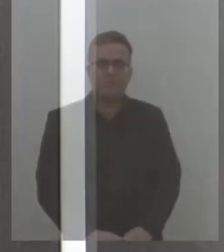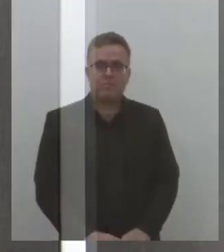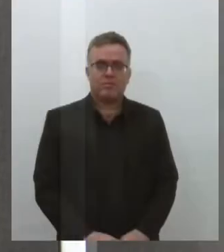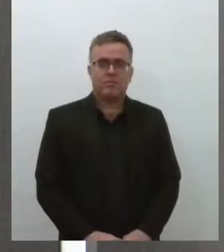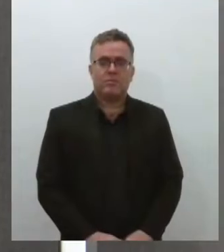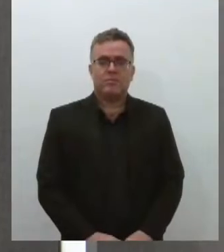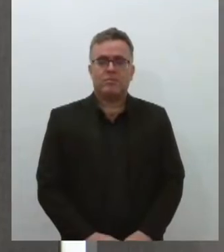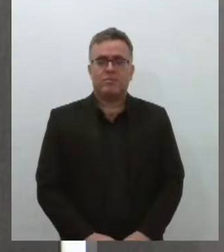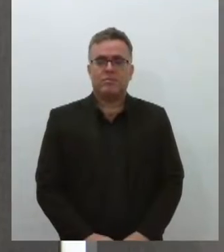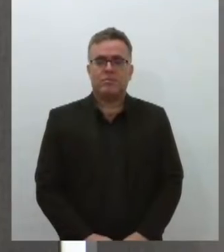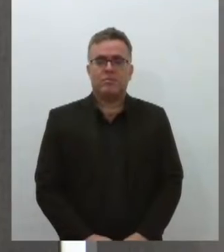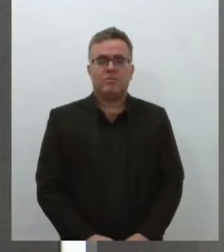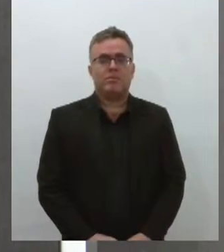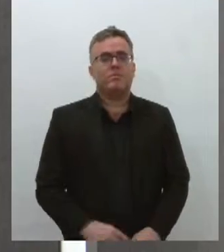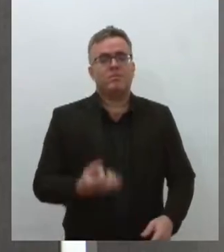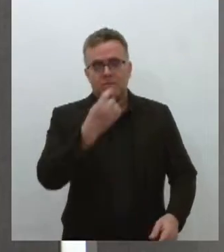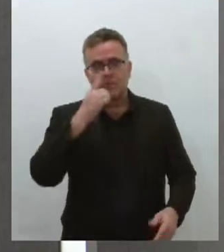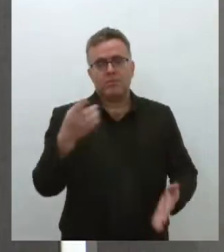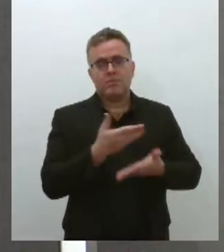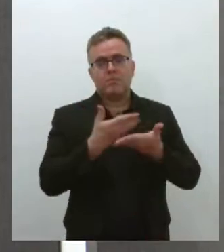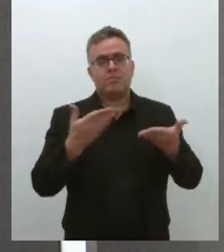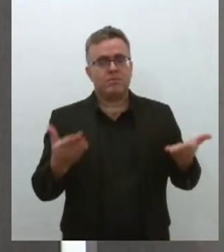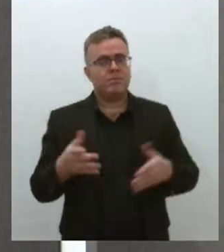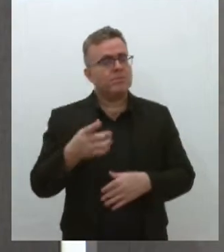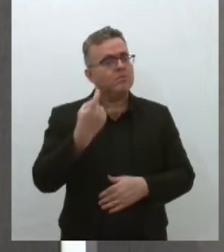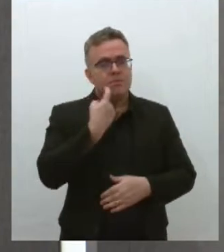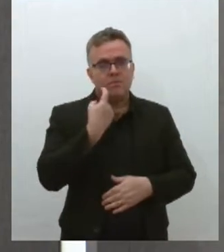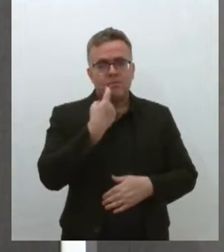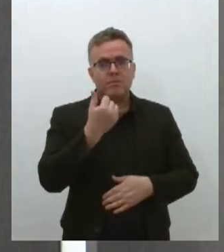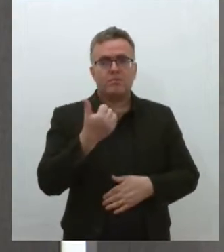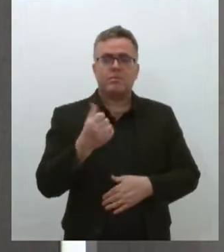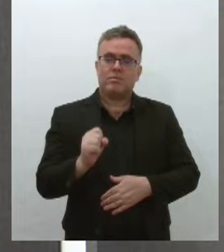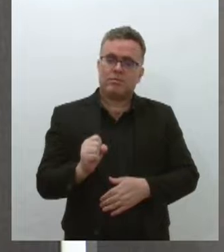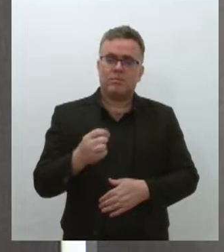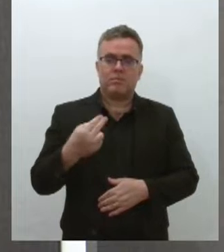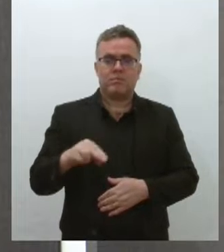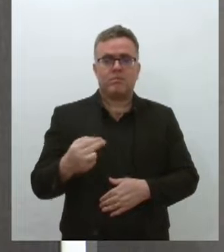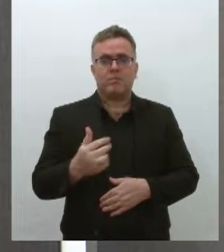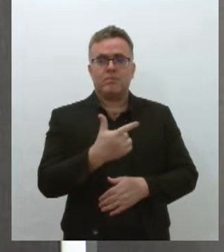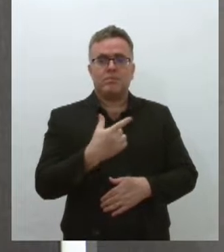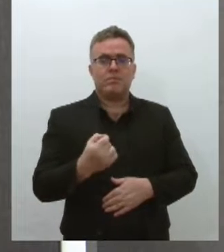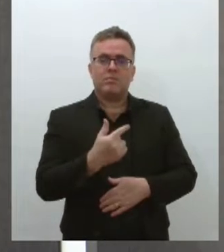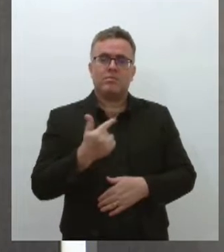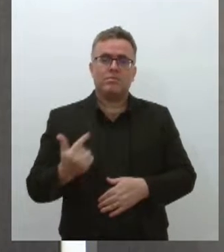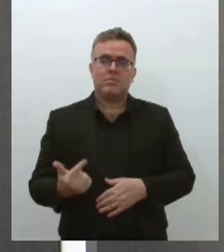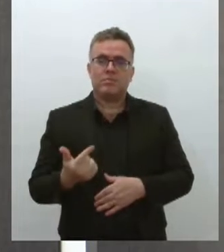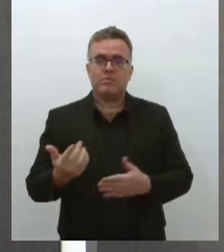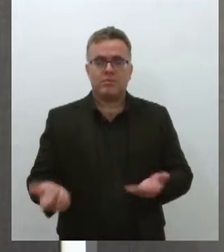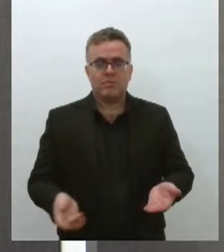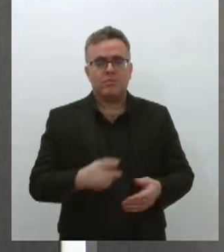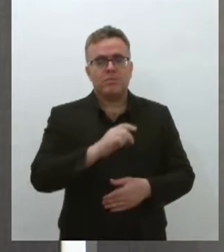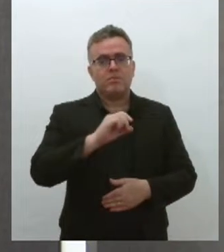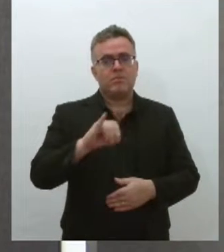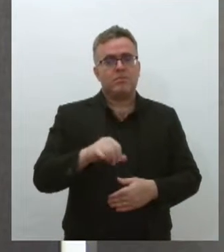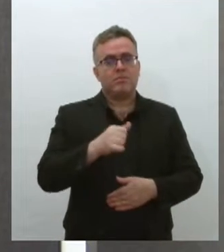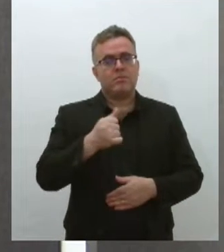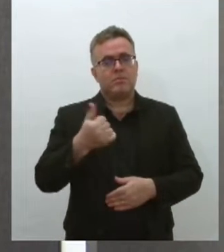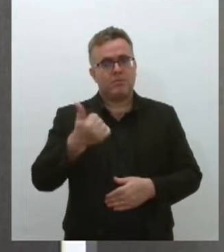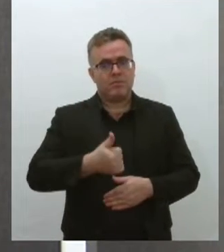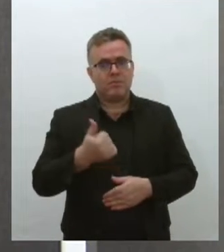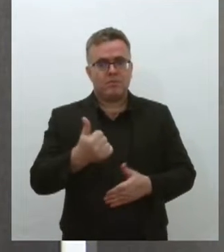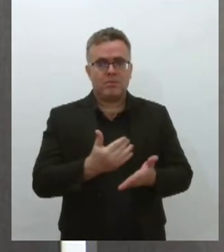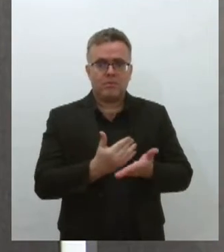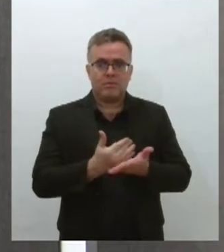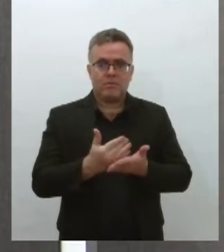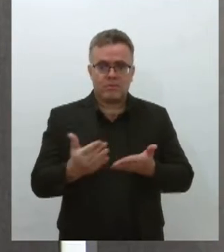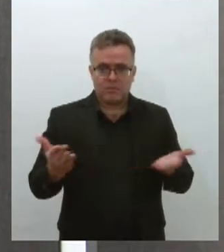Olá, bom dia! Sexta-feira, 18 de novembro de 2022, o Jornal da Alese 1ª edição está no